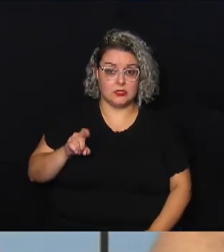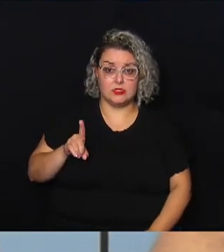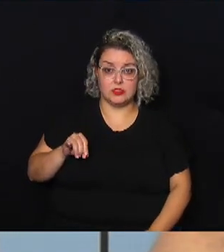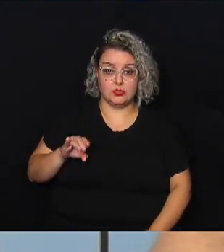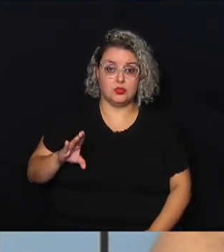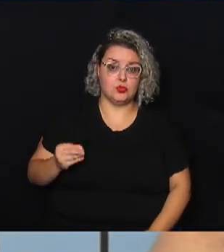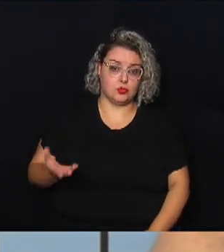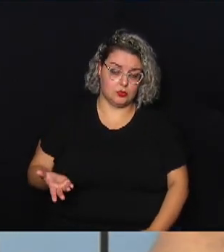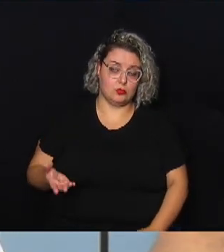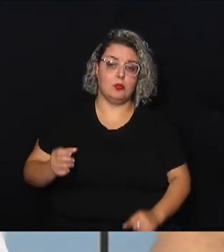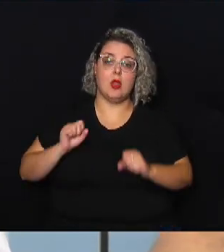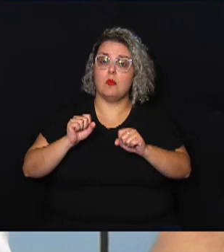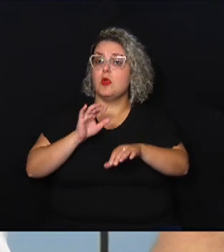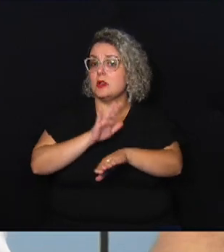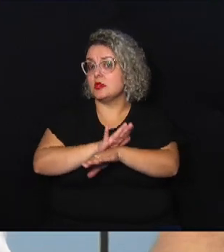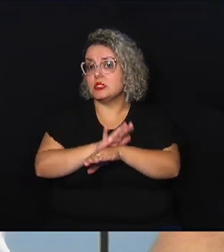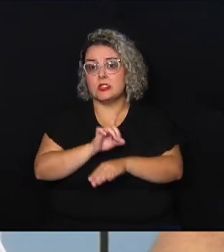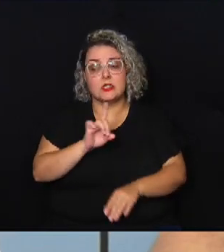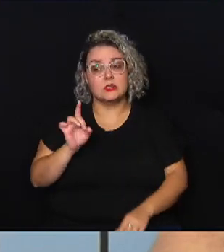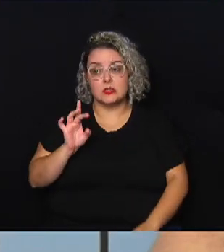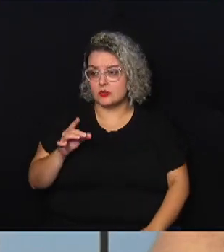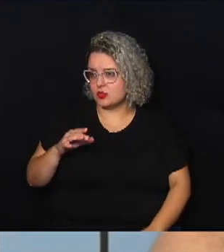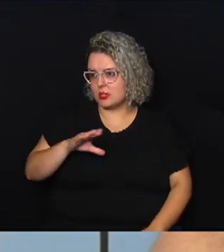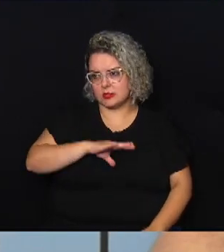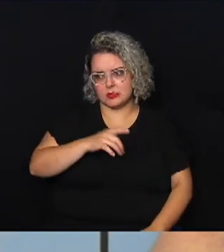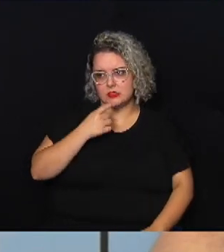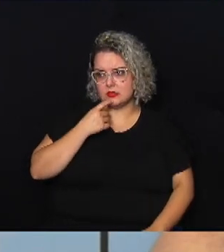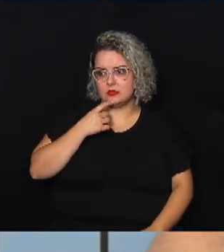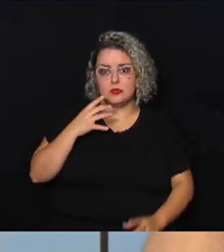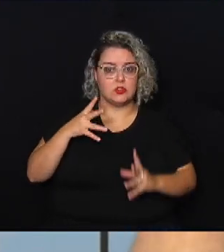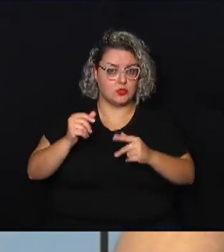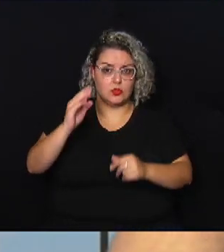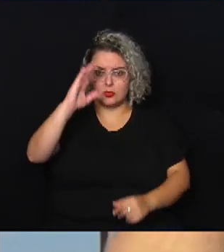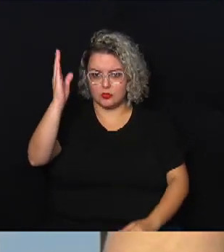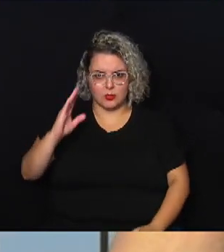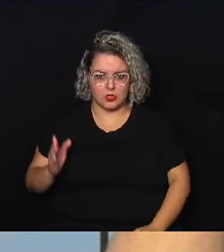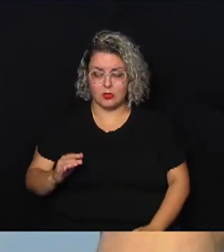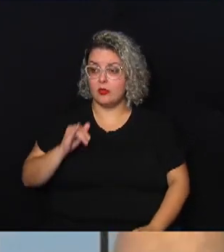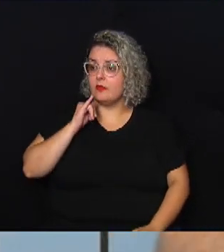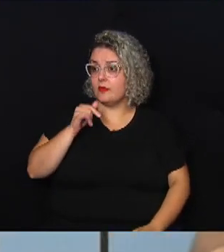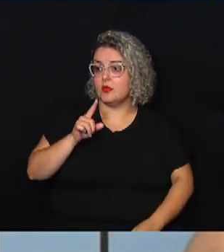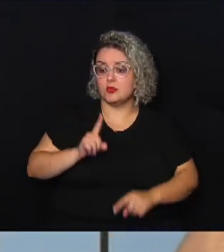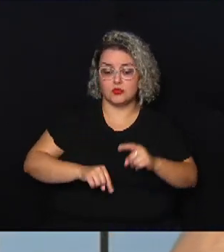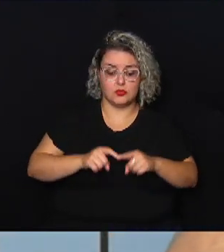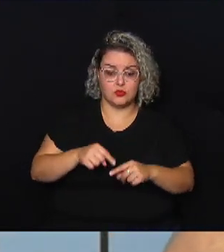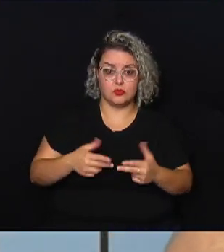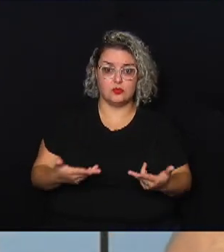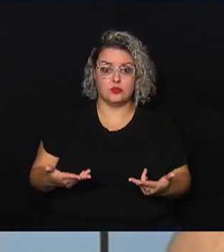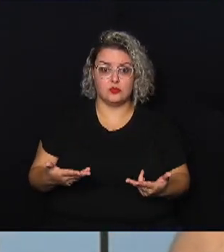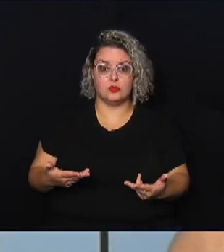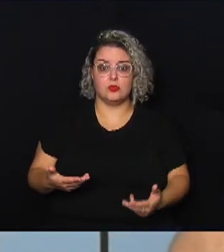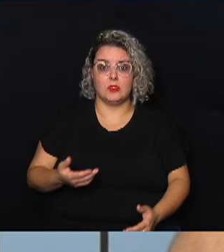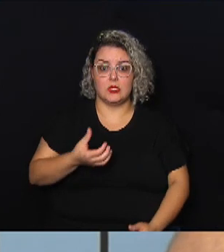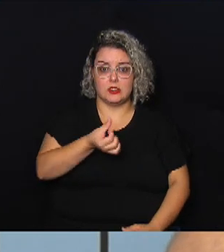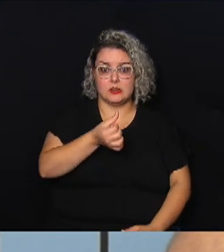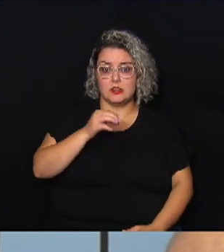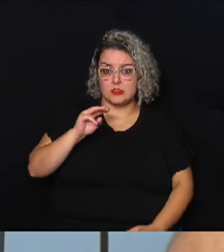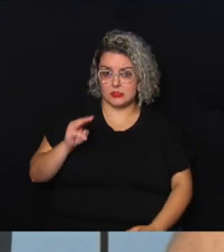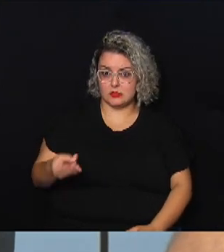pra poder ajudar não somente a cidade de Campinas mas o Brasil ela falou de um equipamento que é de 6 milhões